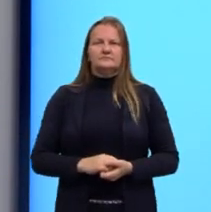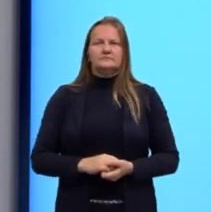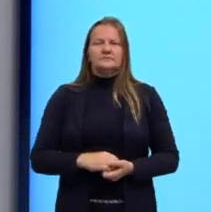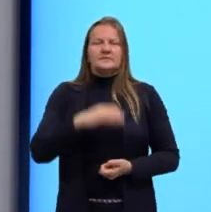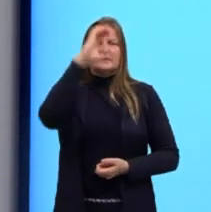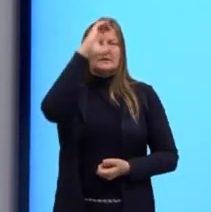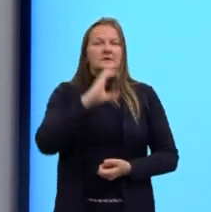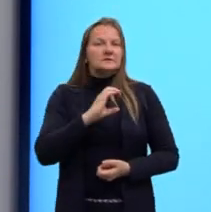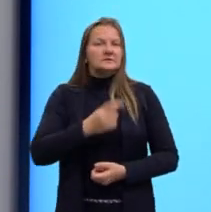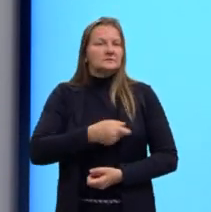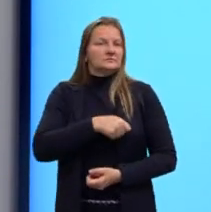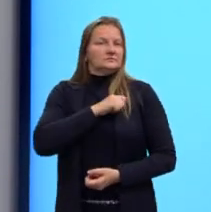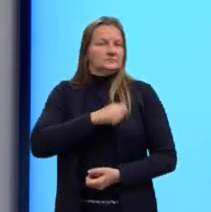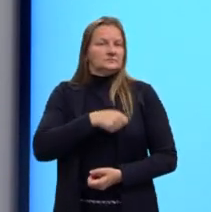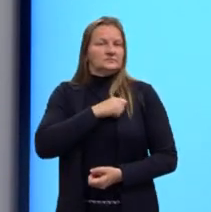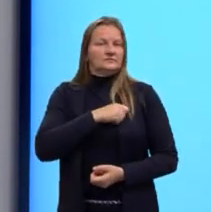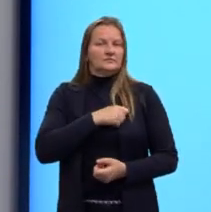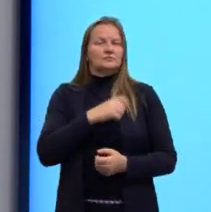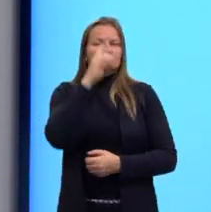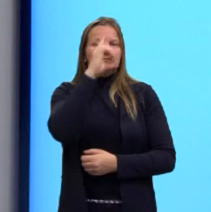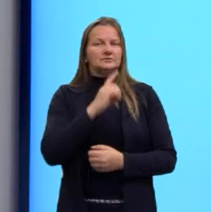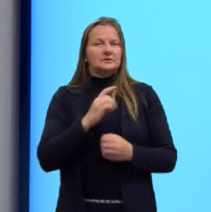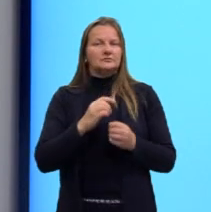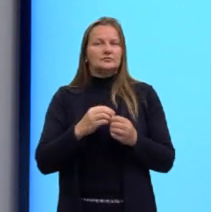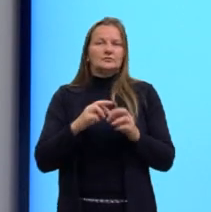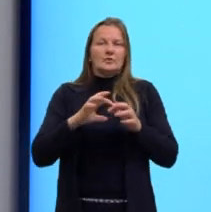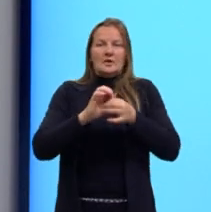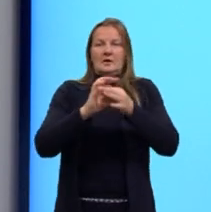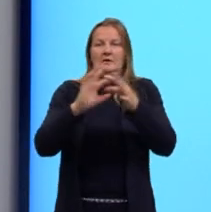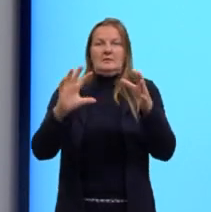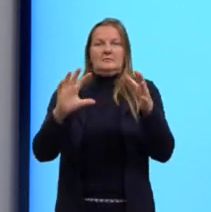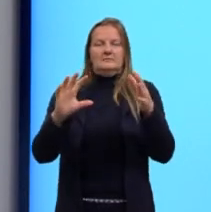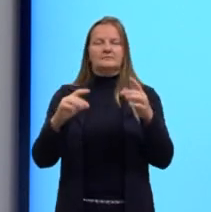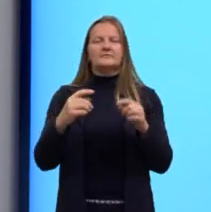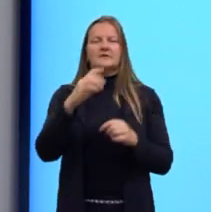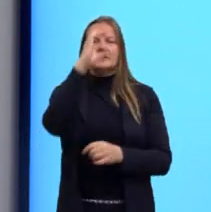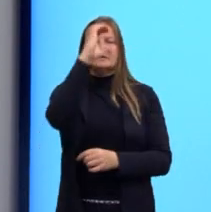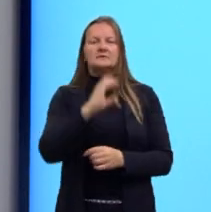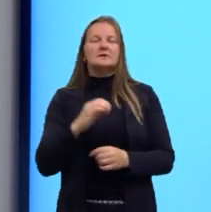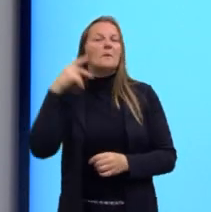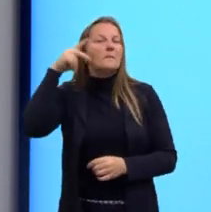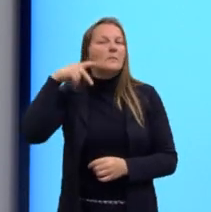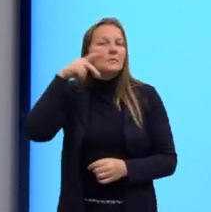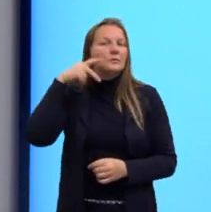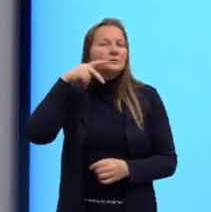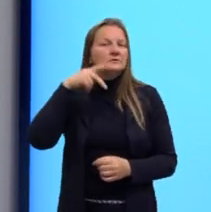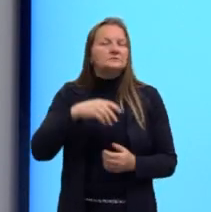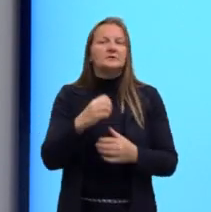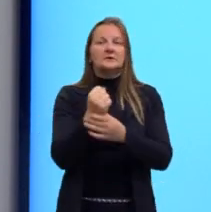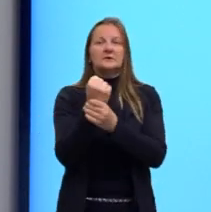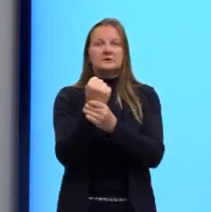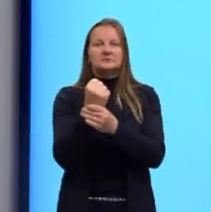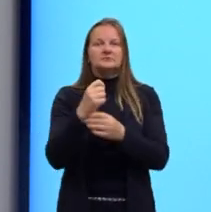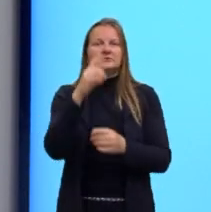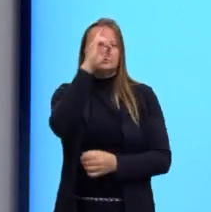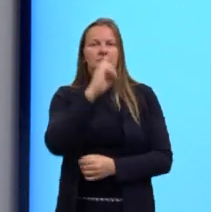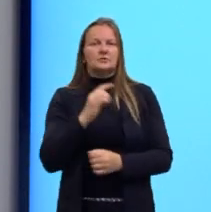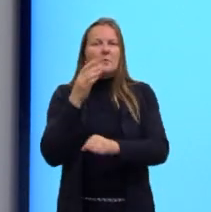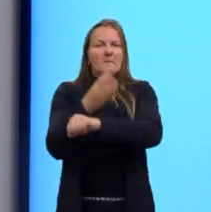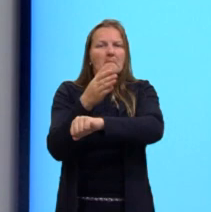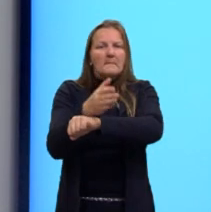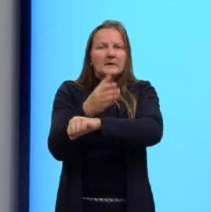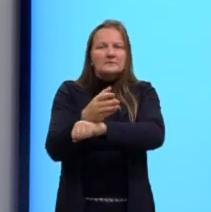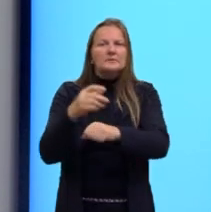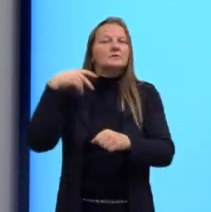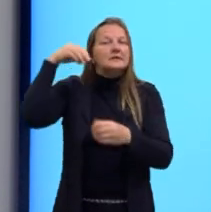civil, que garante de direitos relativos à nossa liberdade. Cidadania política. Garantia de direitos à participação